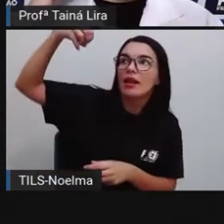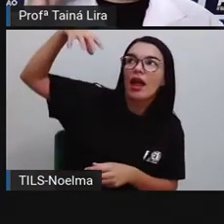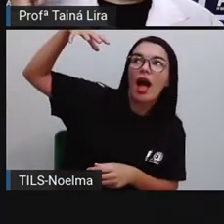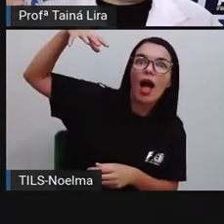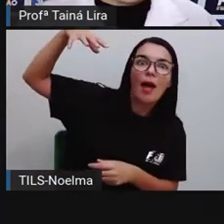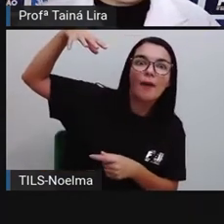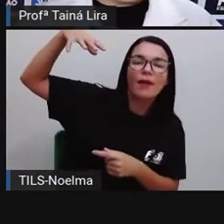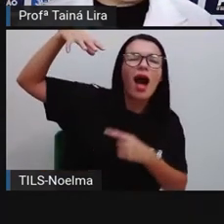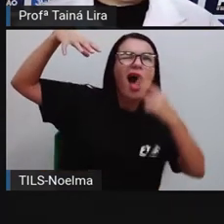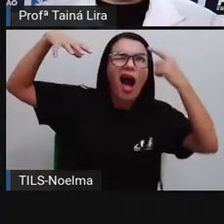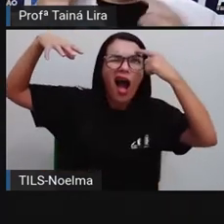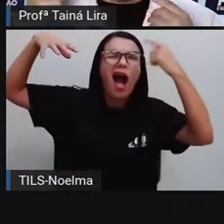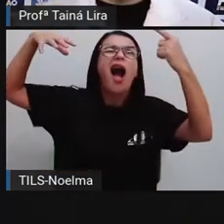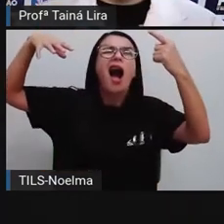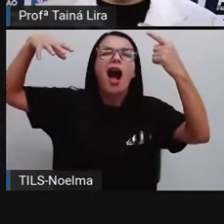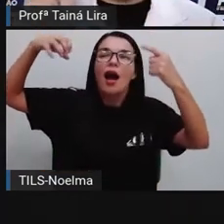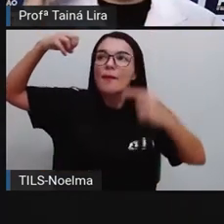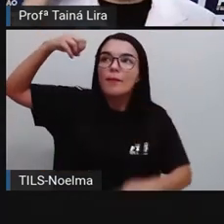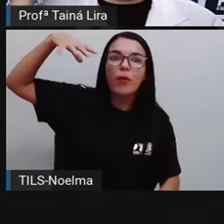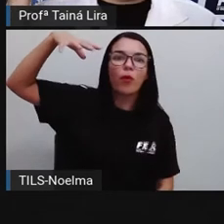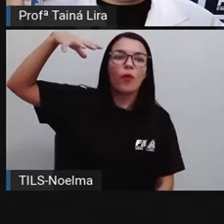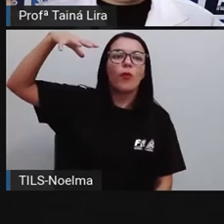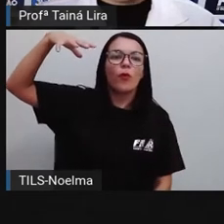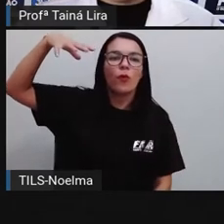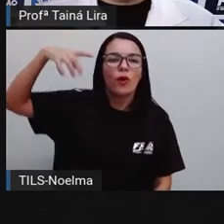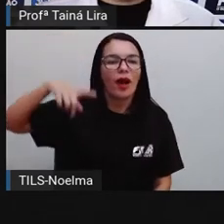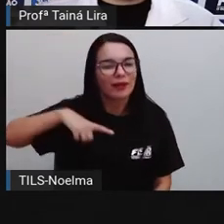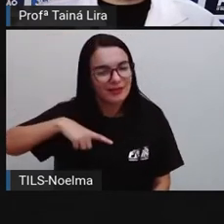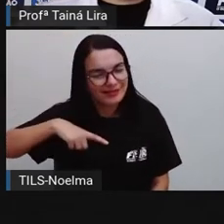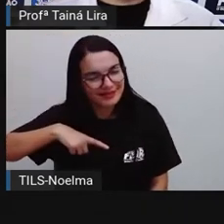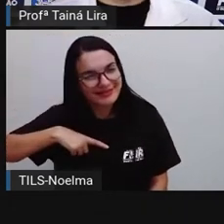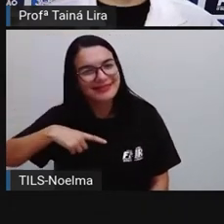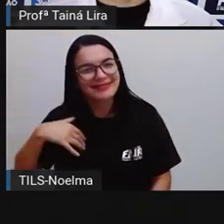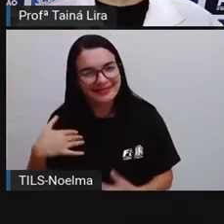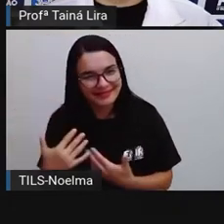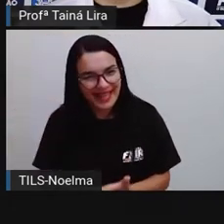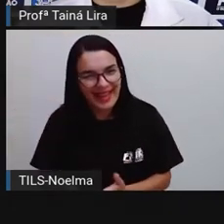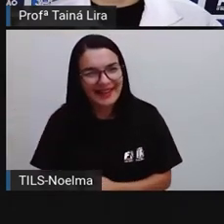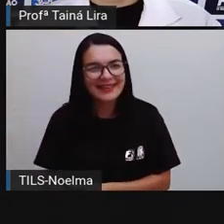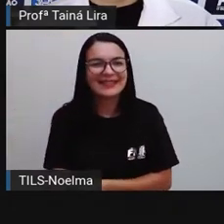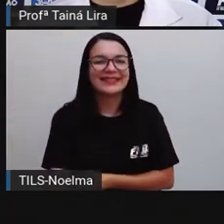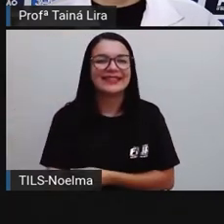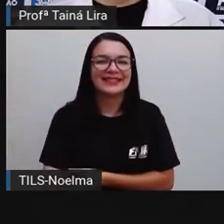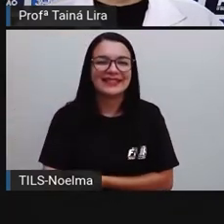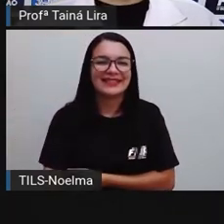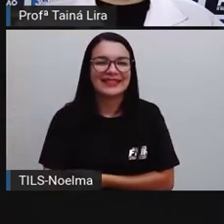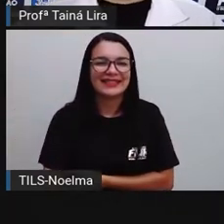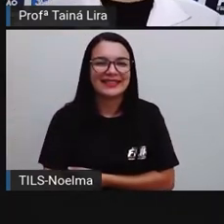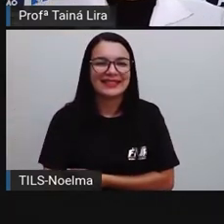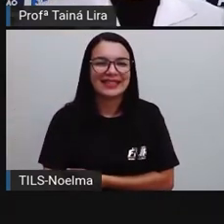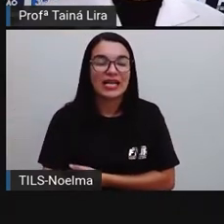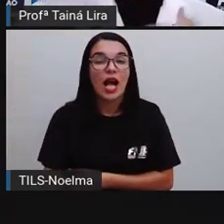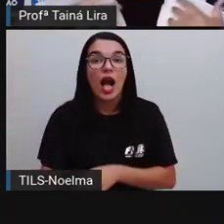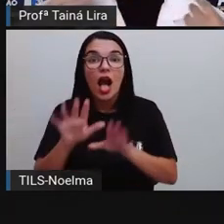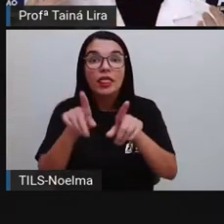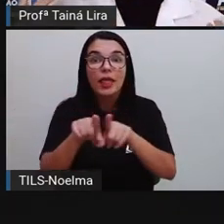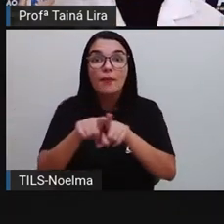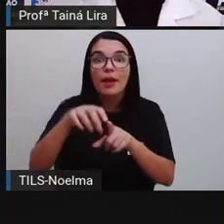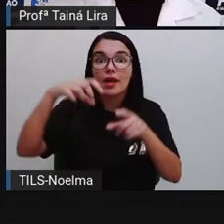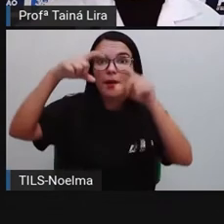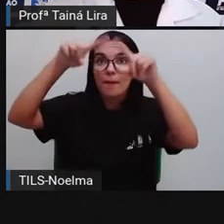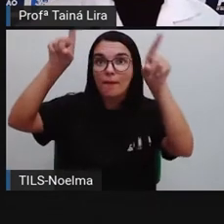Então, o personagem teve uma ideia, ele ainda não falou, mas ele já está pensando em alguma coisa, tá? O balão das